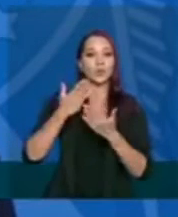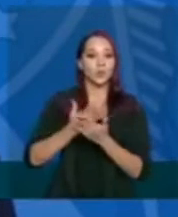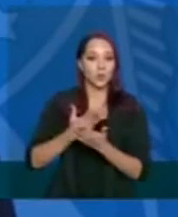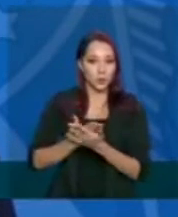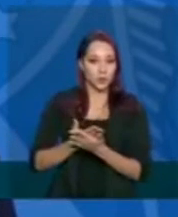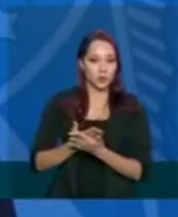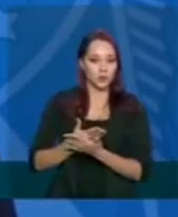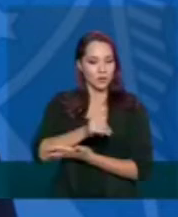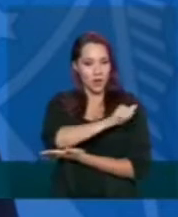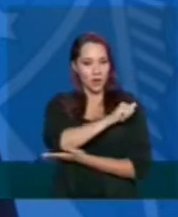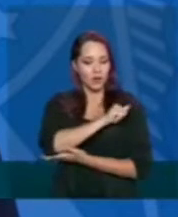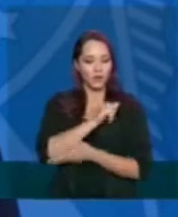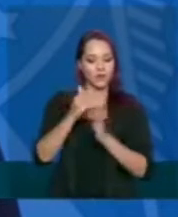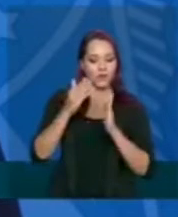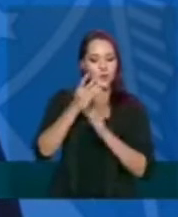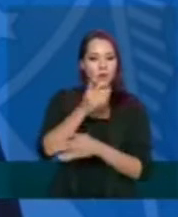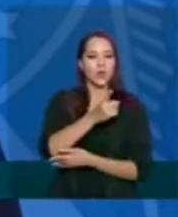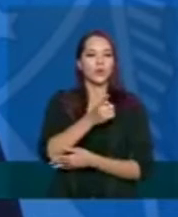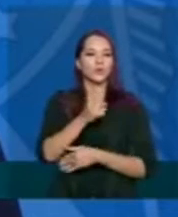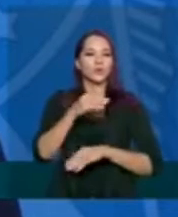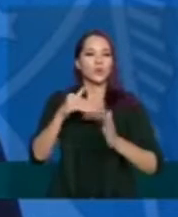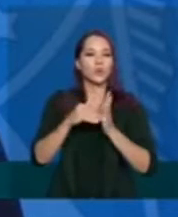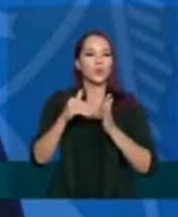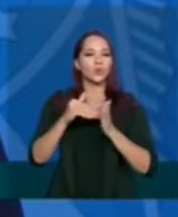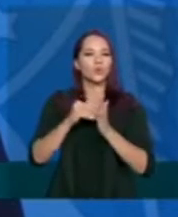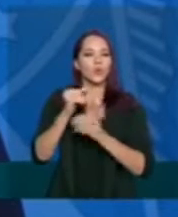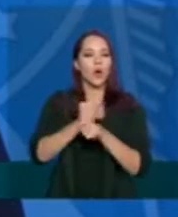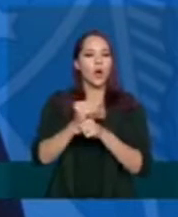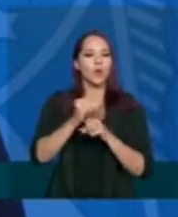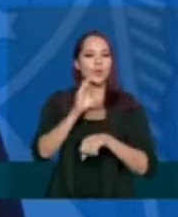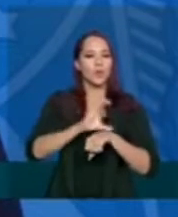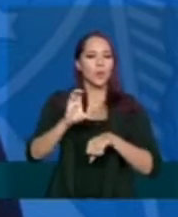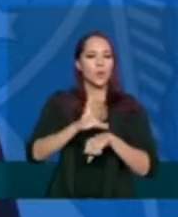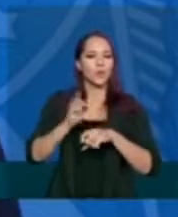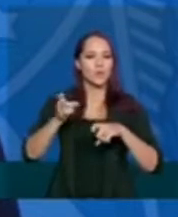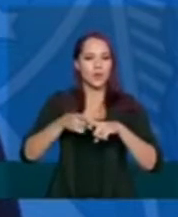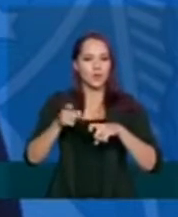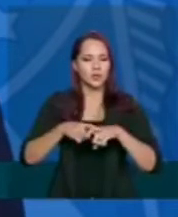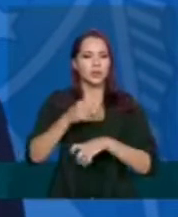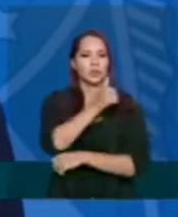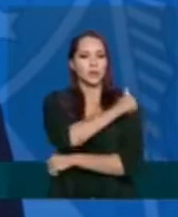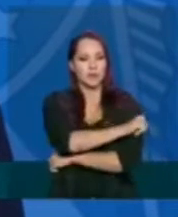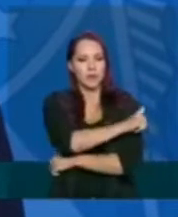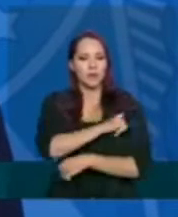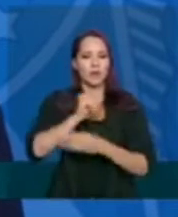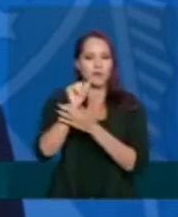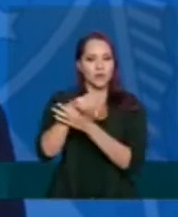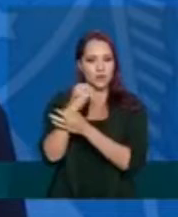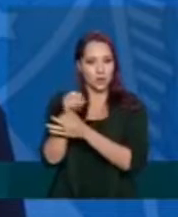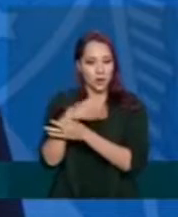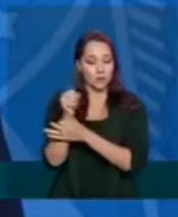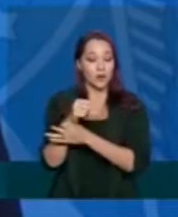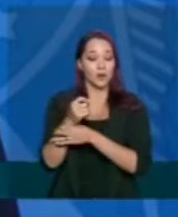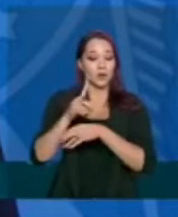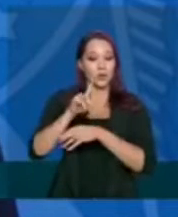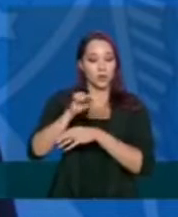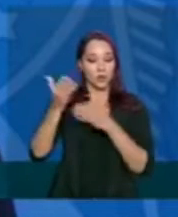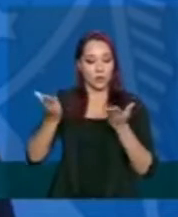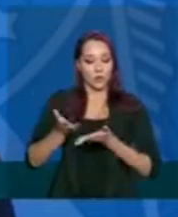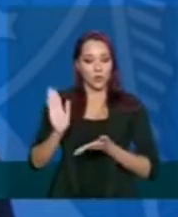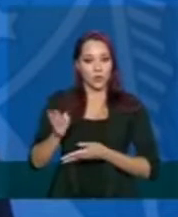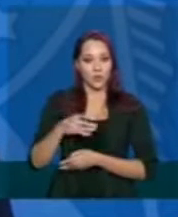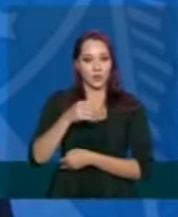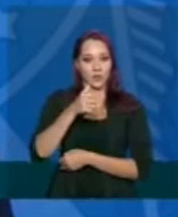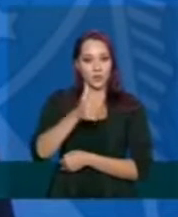últimos anos dos cursos de Medicina, Farmácia, Enfermagem e Fisioterapia. E na data de hoje, nós já temos mais de